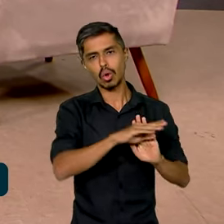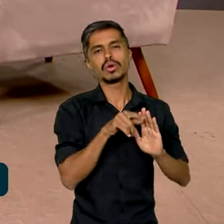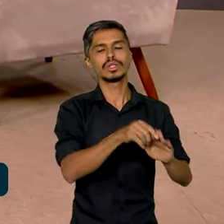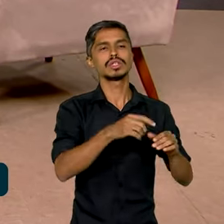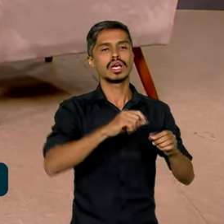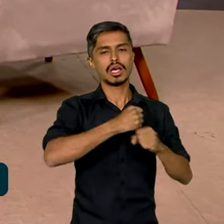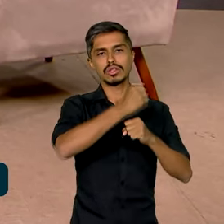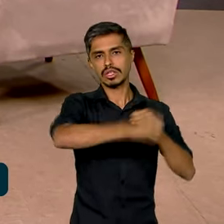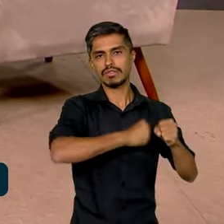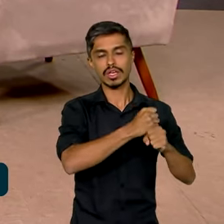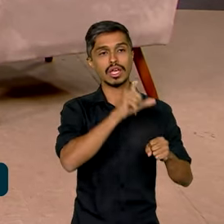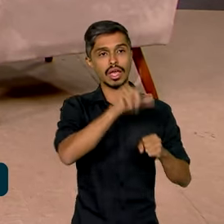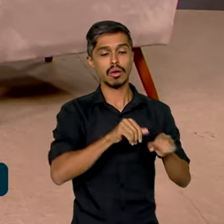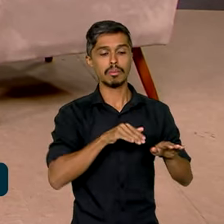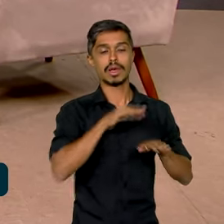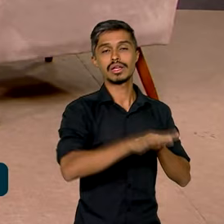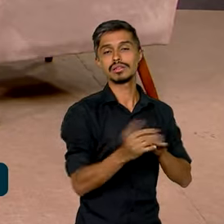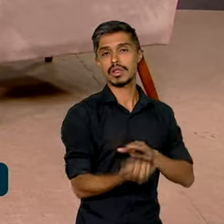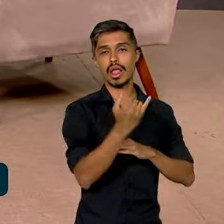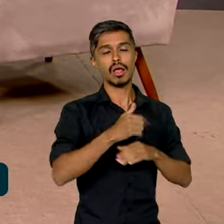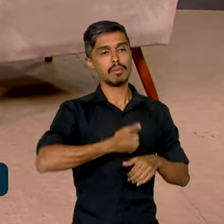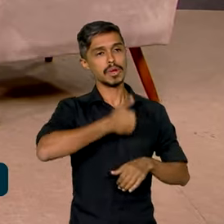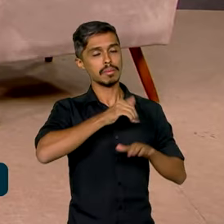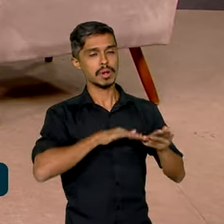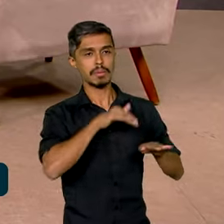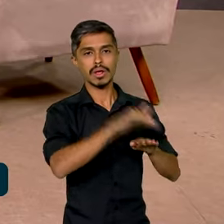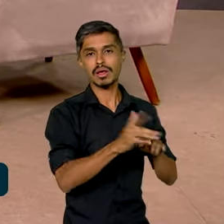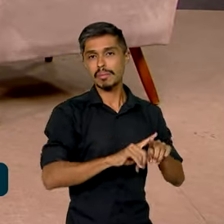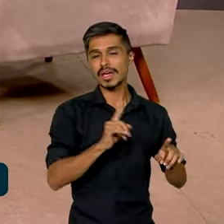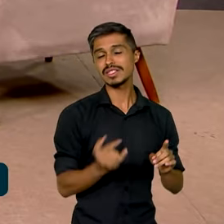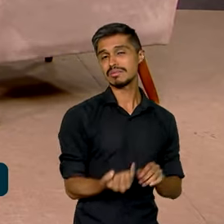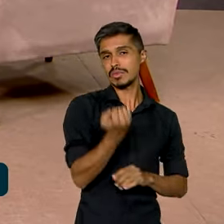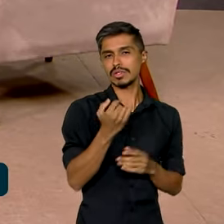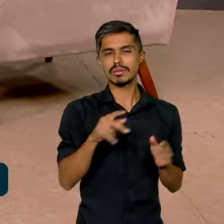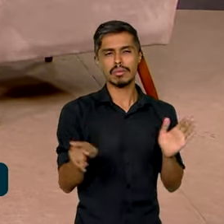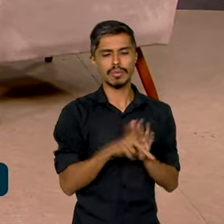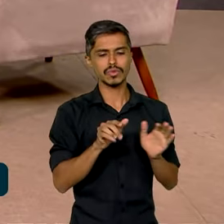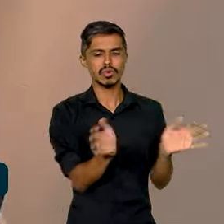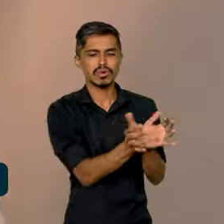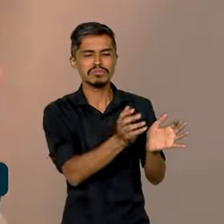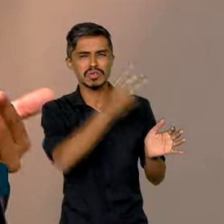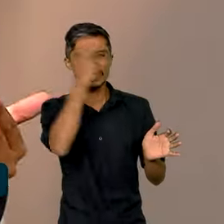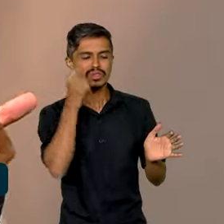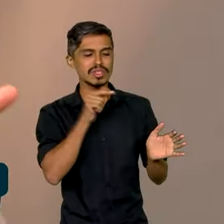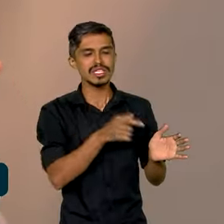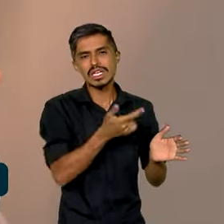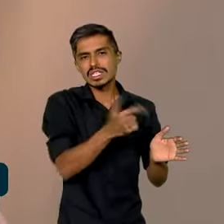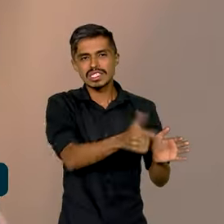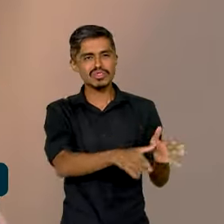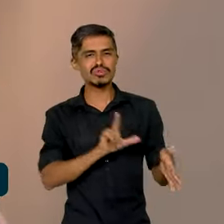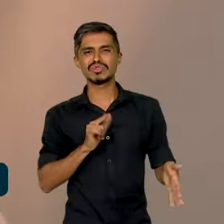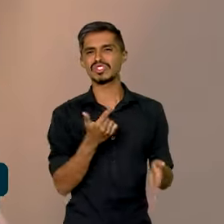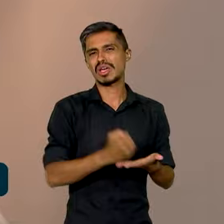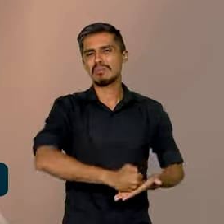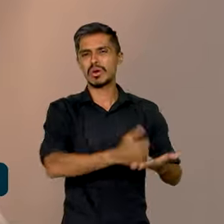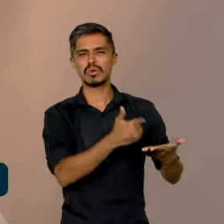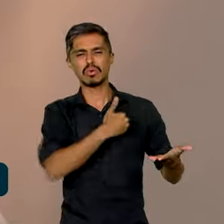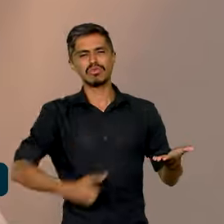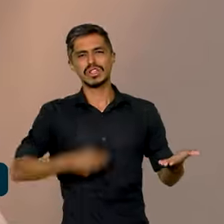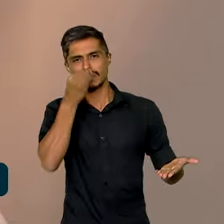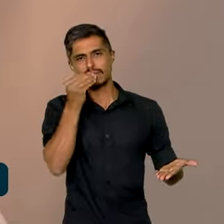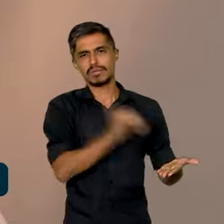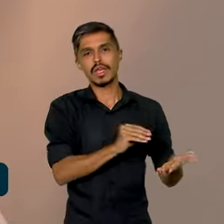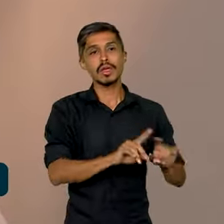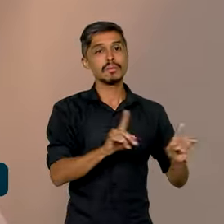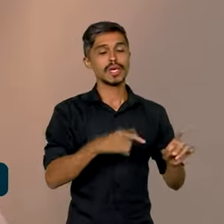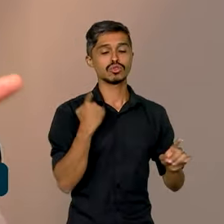próximo ano. É um passo importante, um primeiro passo, mas muito importante para um grupo de pessoas que não tinham qualquer tipo de suporte do Estado. Mas